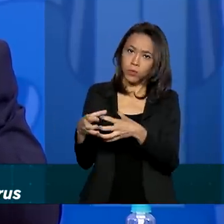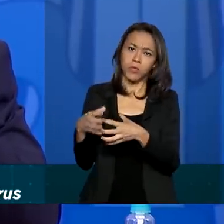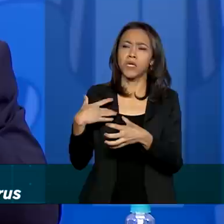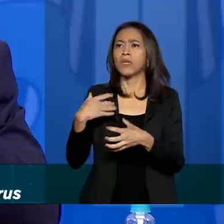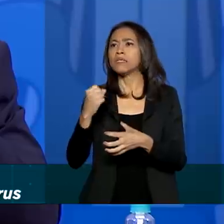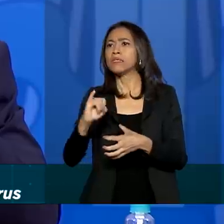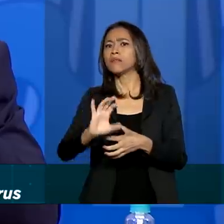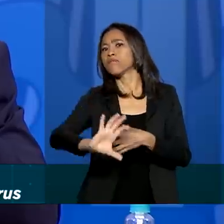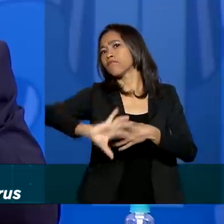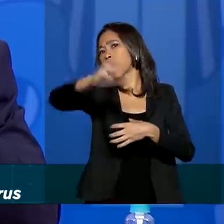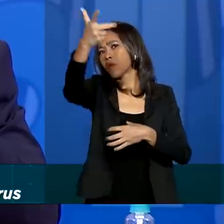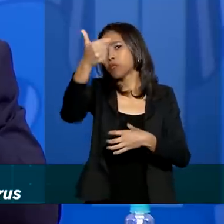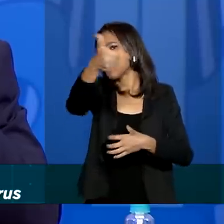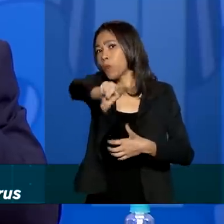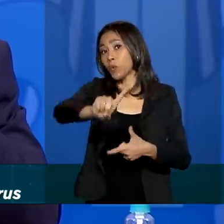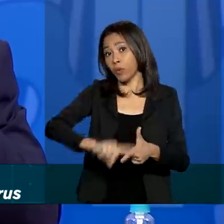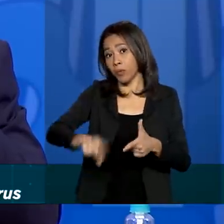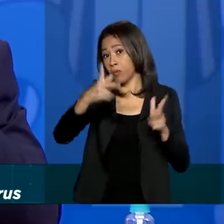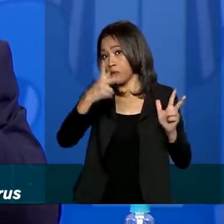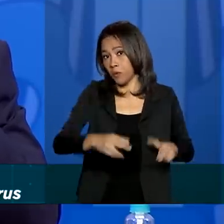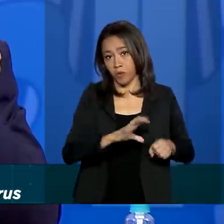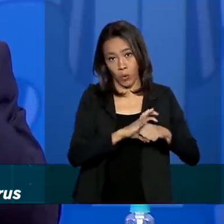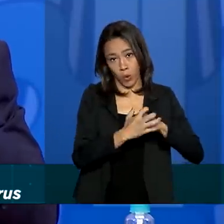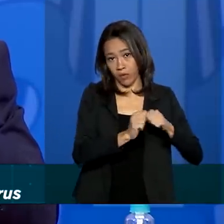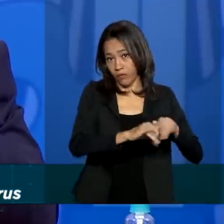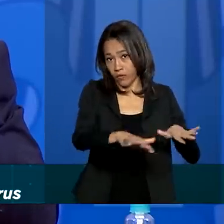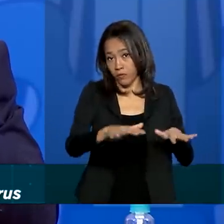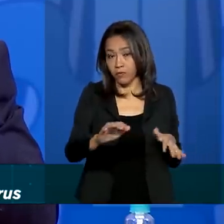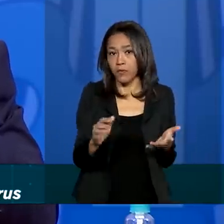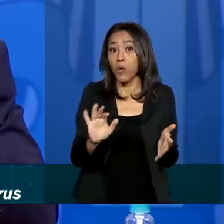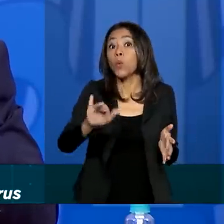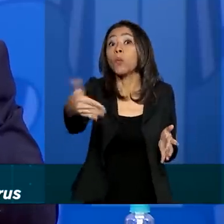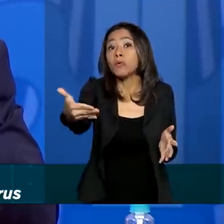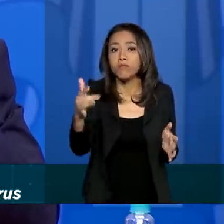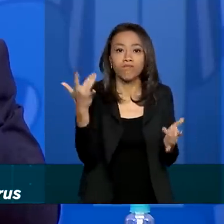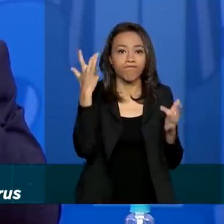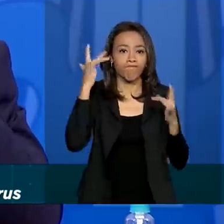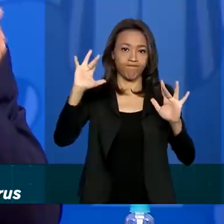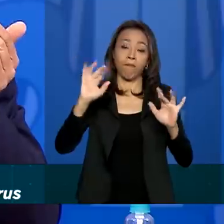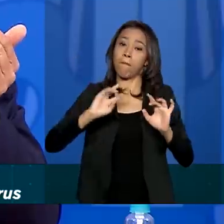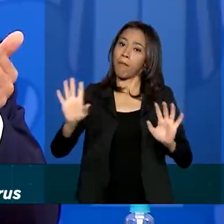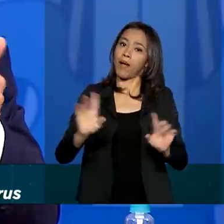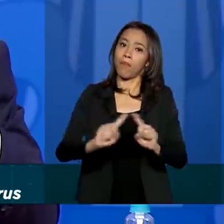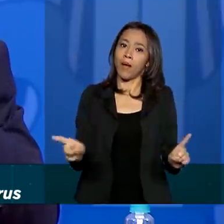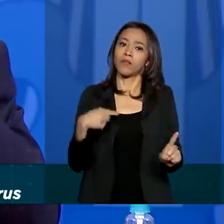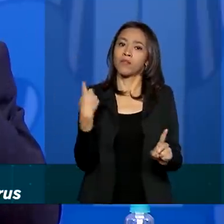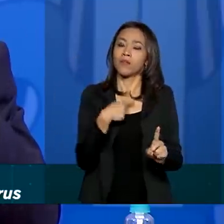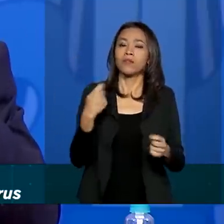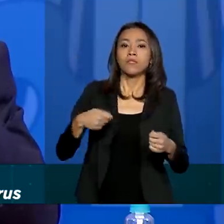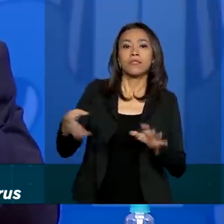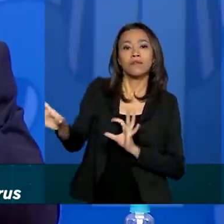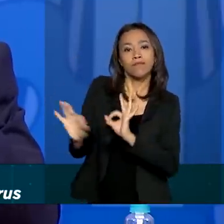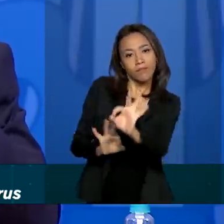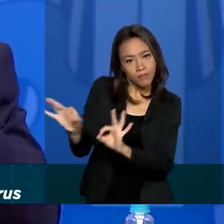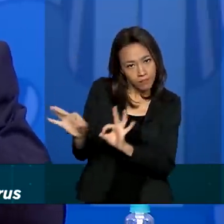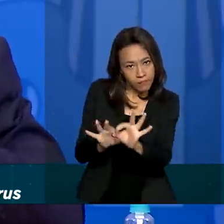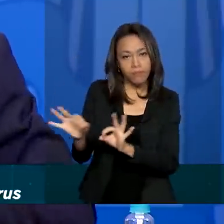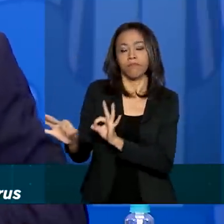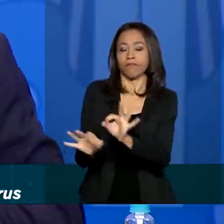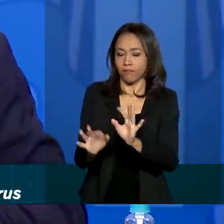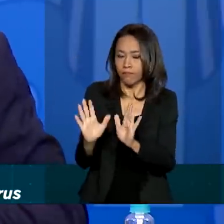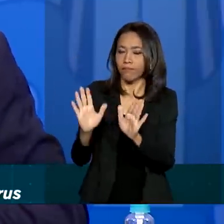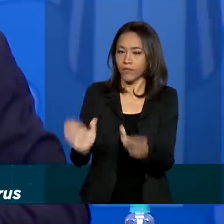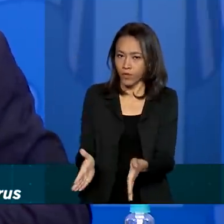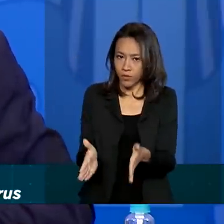outro problema como esse no futuro. É quando nós vamos ter, a gente tem que estar preparado para isso. Então, aproveitando esse momento para deixar o sistema todo já